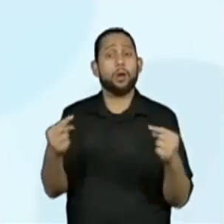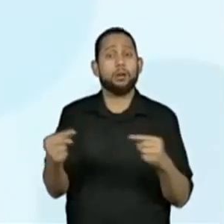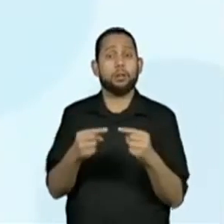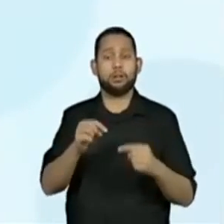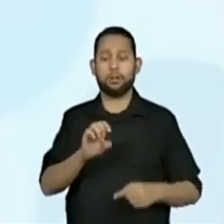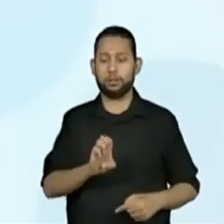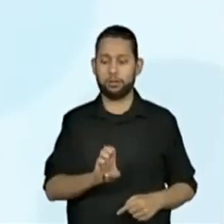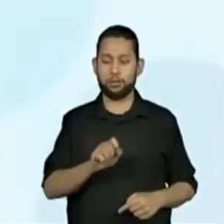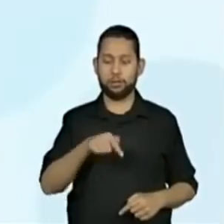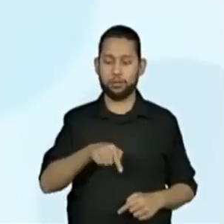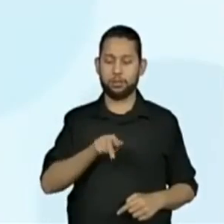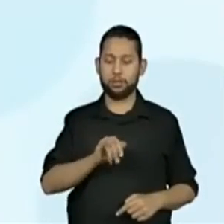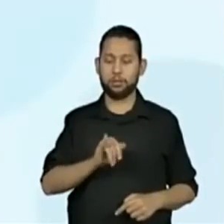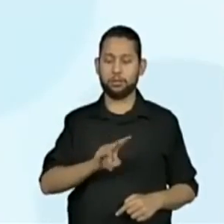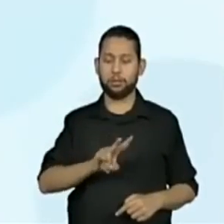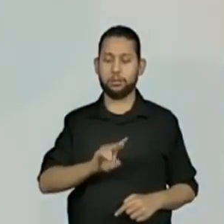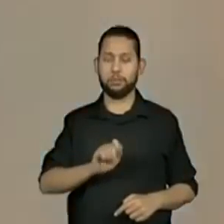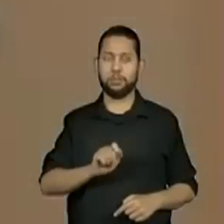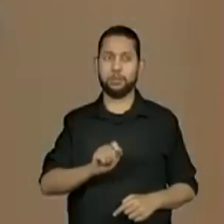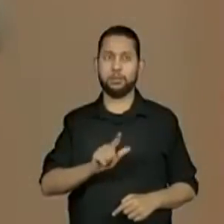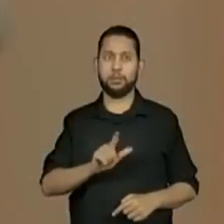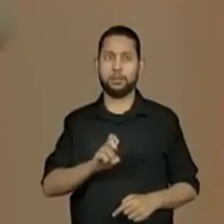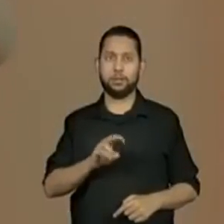72 dividido por 2. lá.